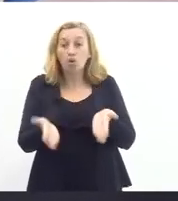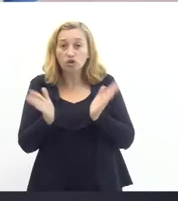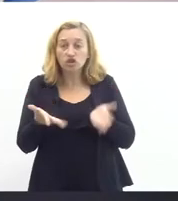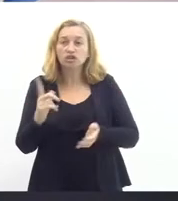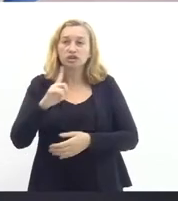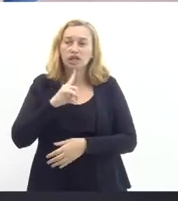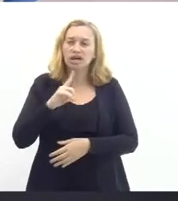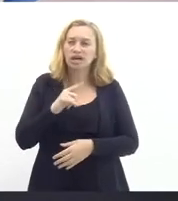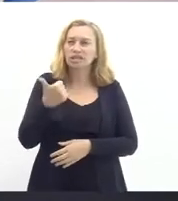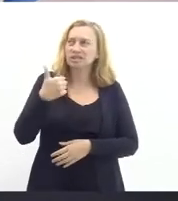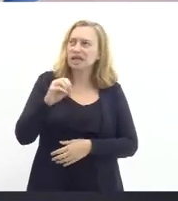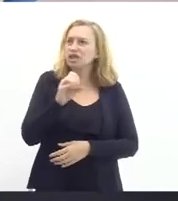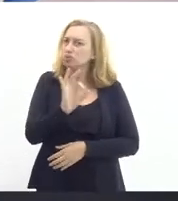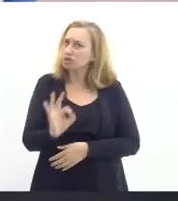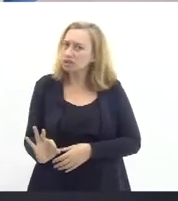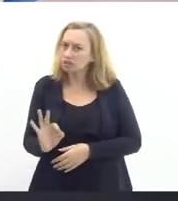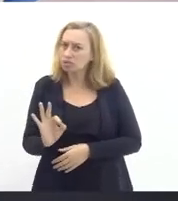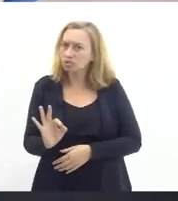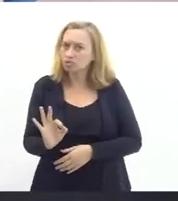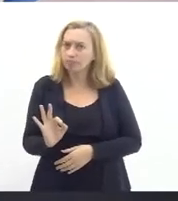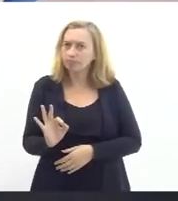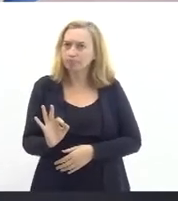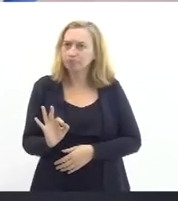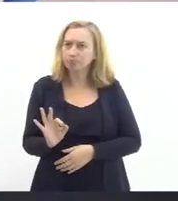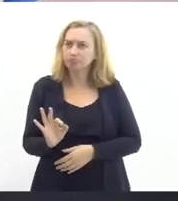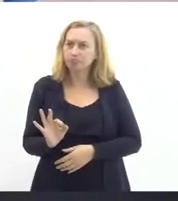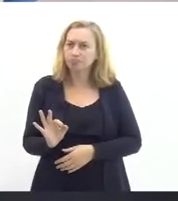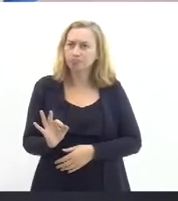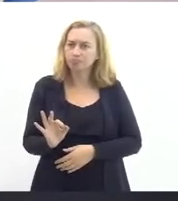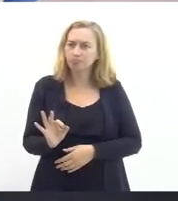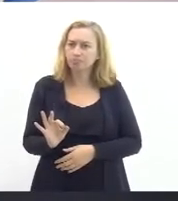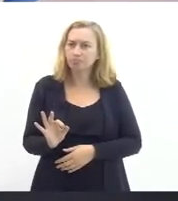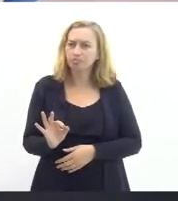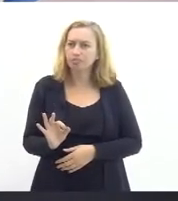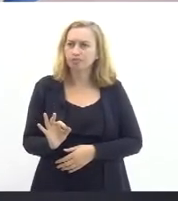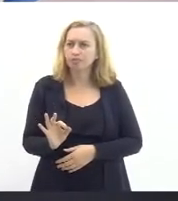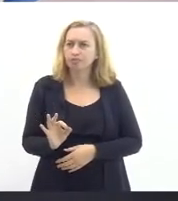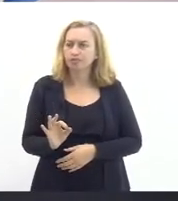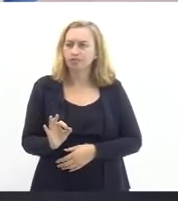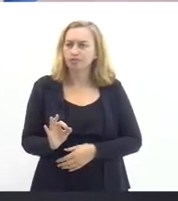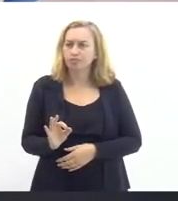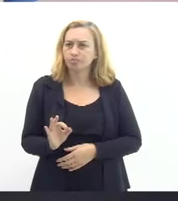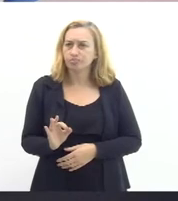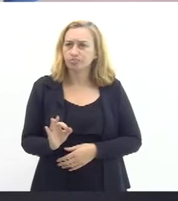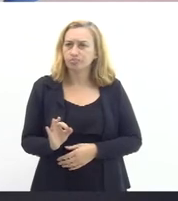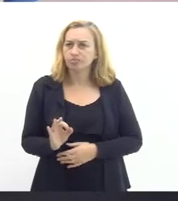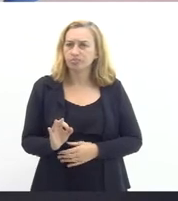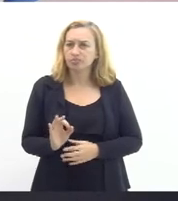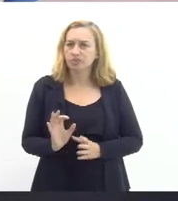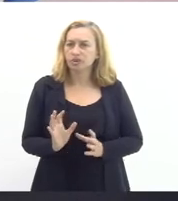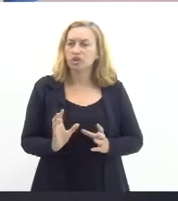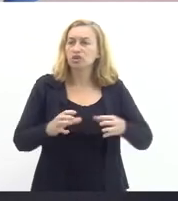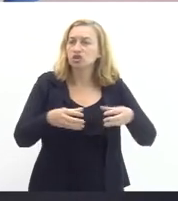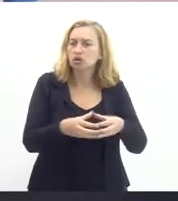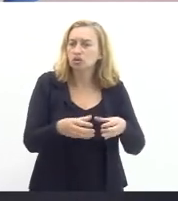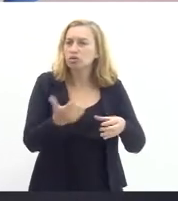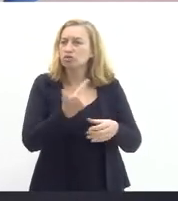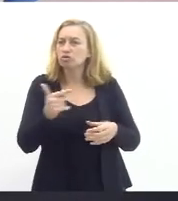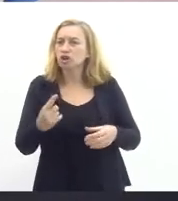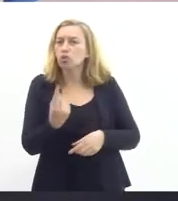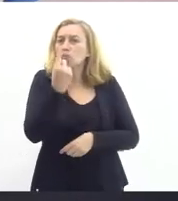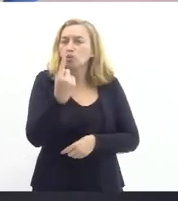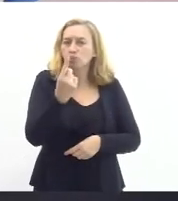cerca de 10% das turmas sem professor, sem pelo menos um